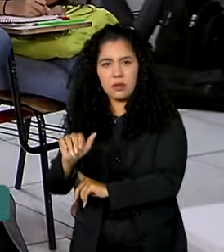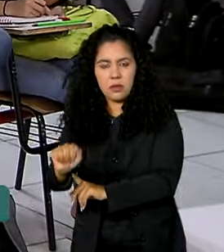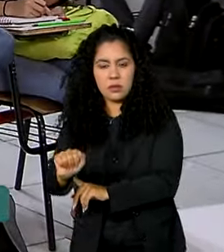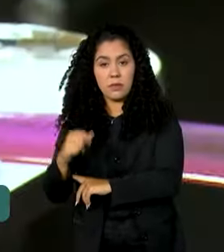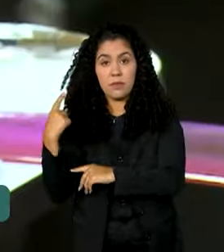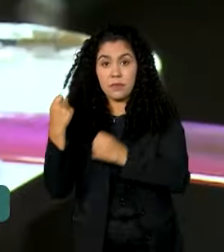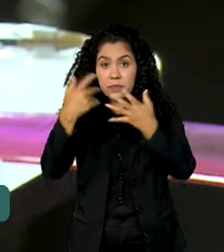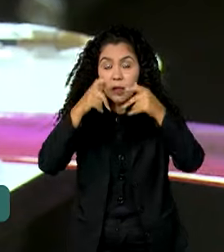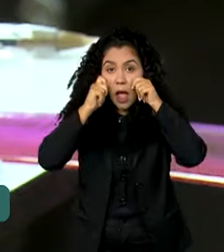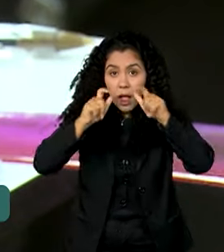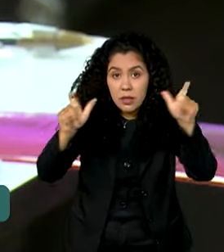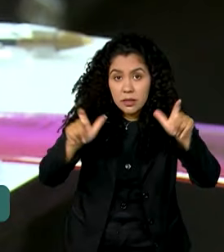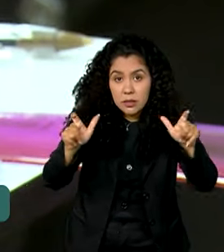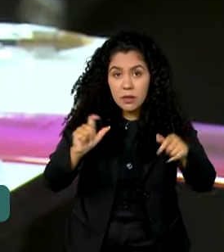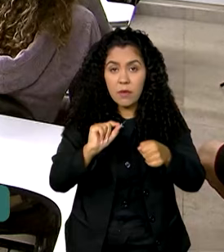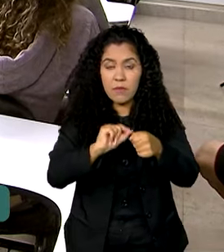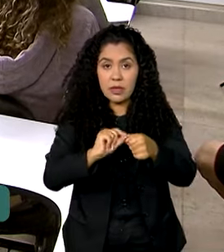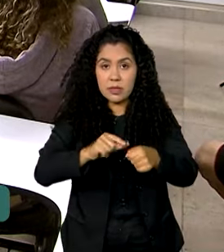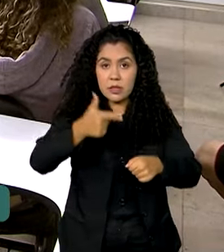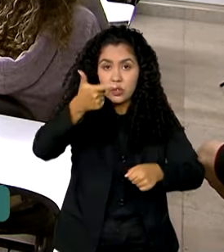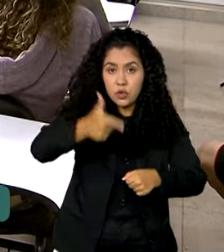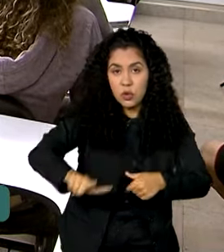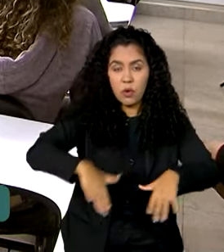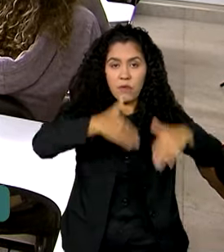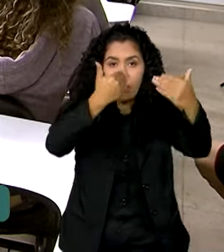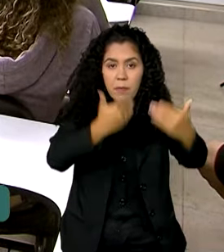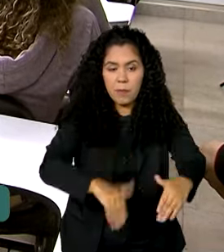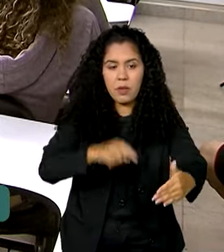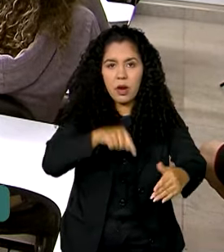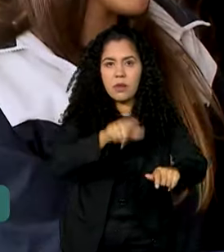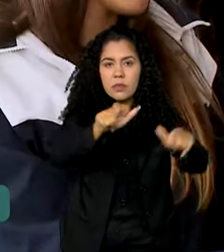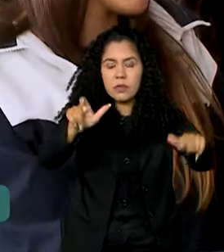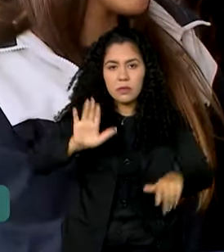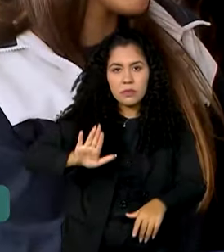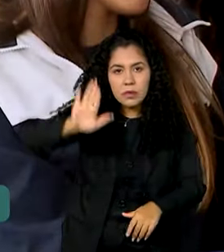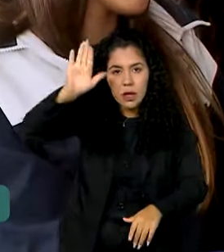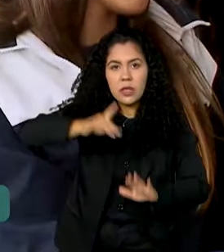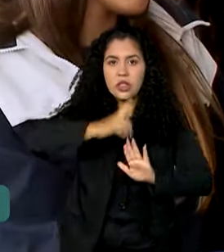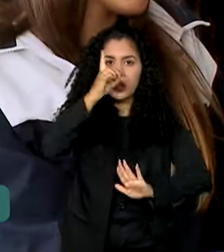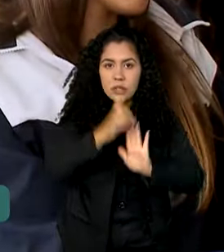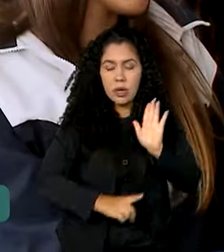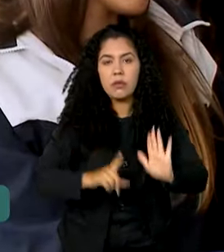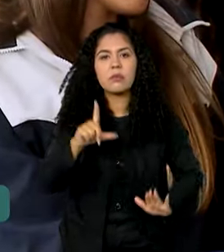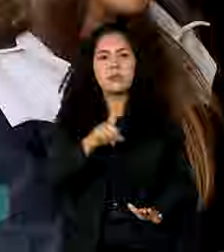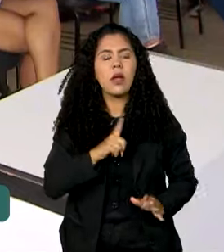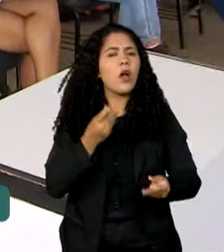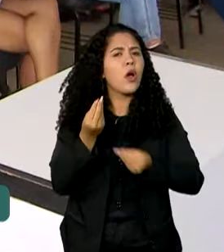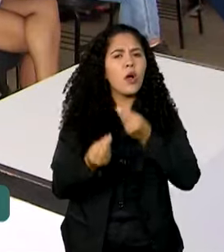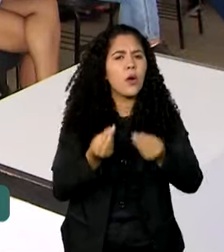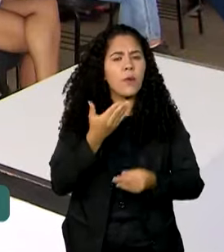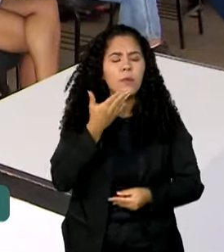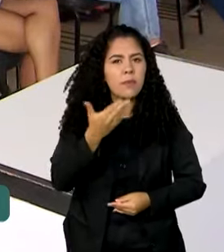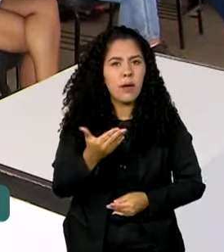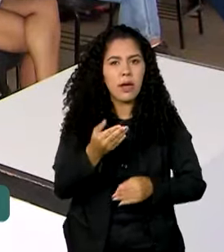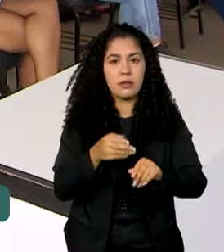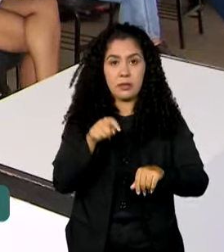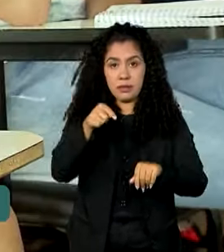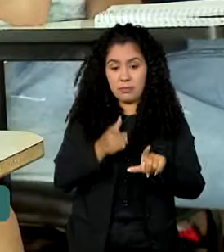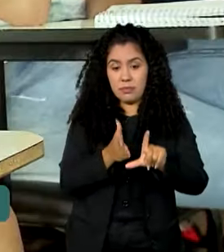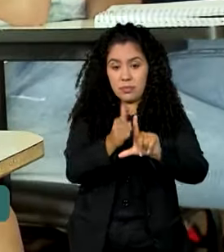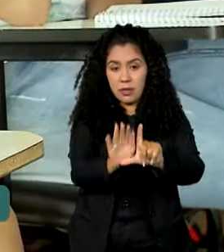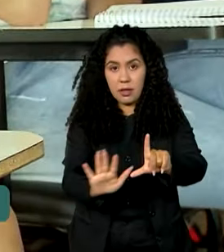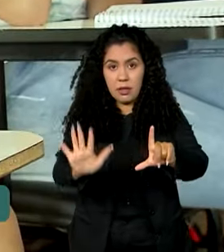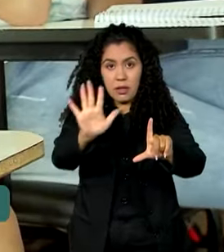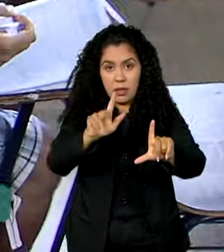reaplicação das provas para os participantes que têm direito deve ser solicitada nesta semana,